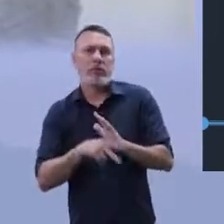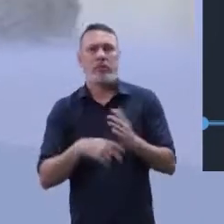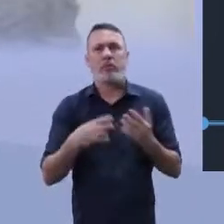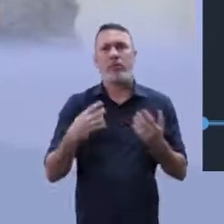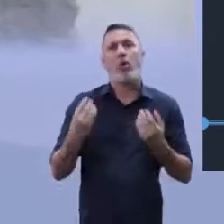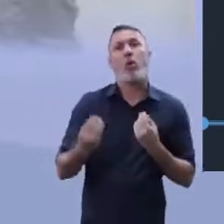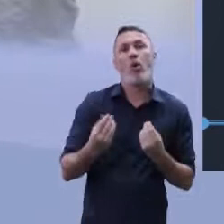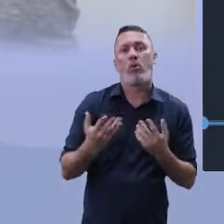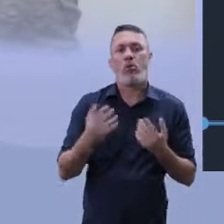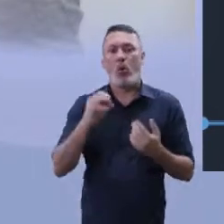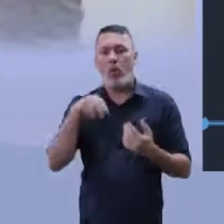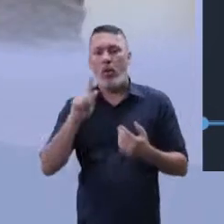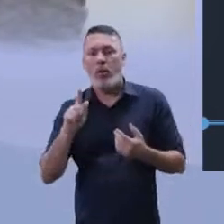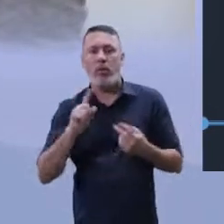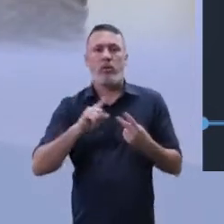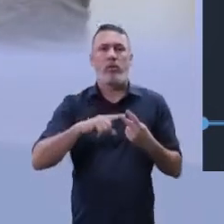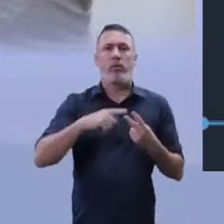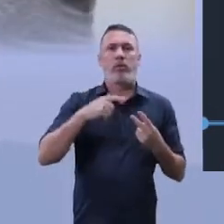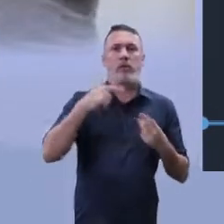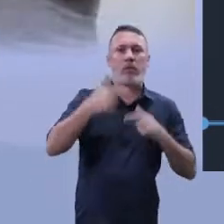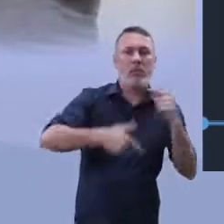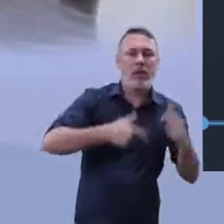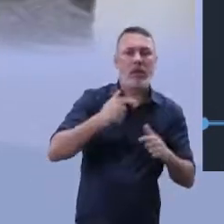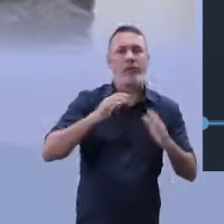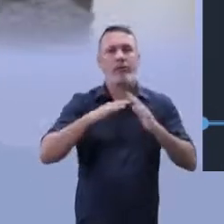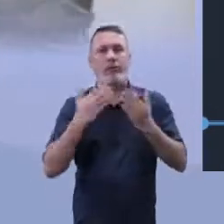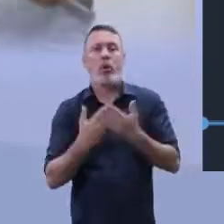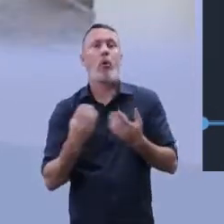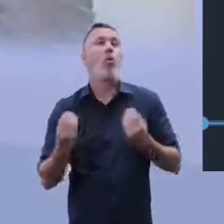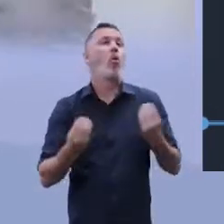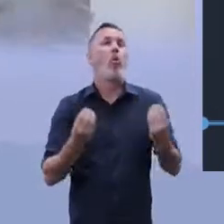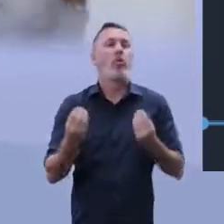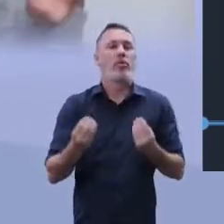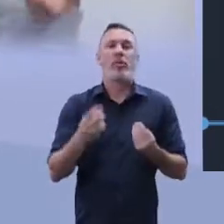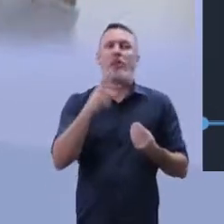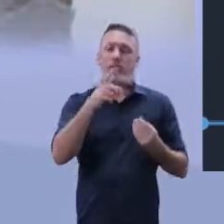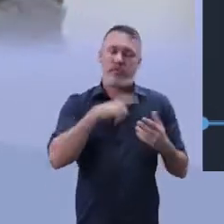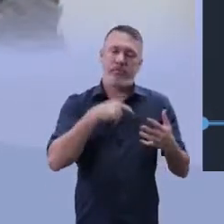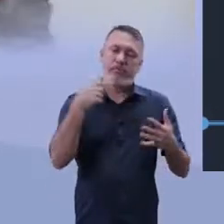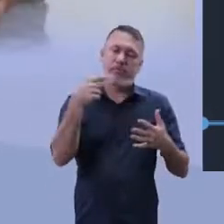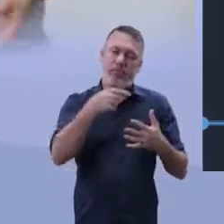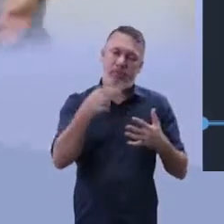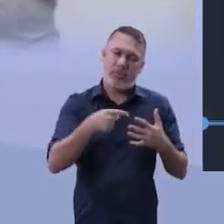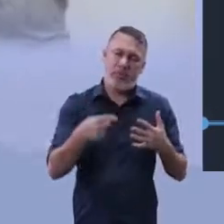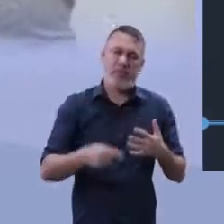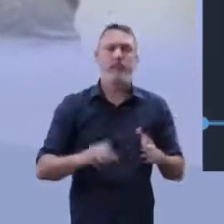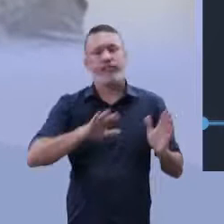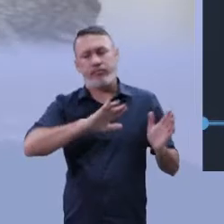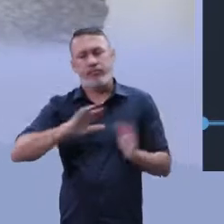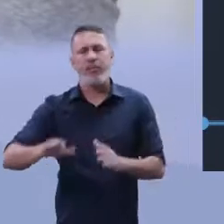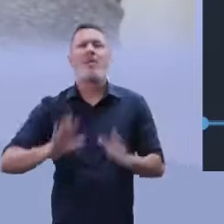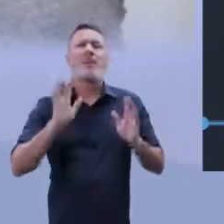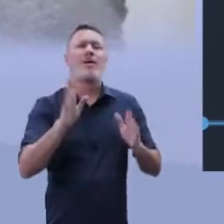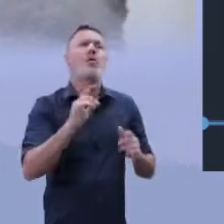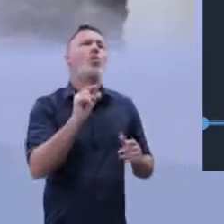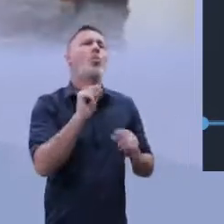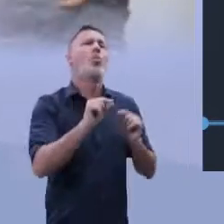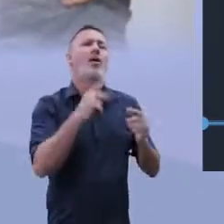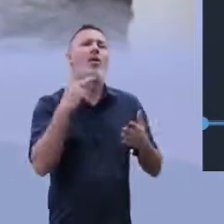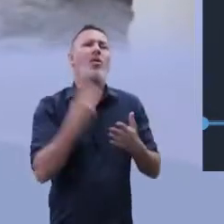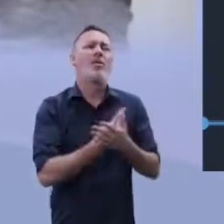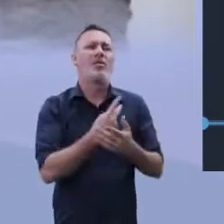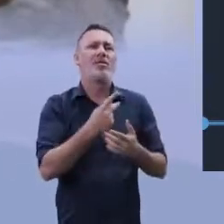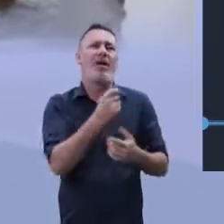por projetos, por ONGs, ou por trabalho na escola? São fatores que você precisa colocar. E o que impede esse